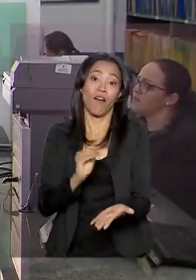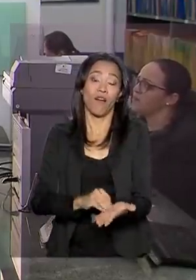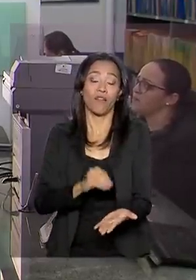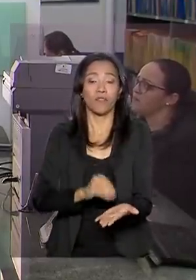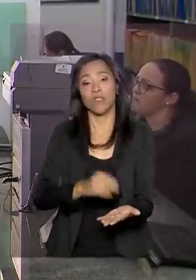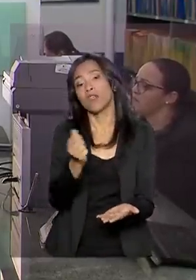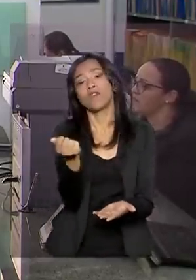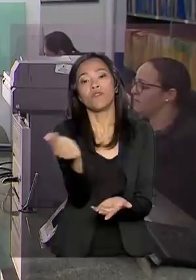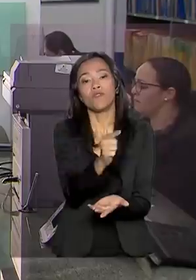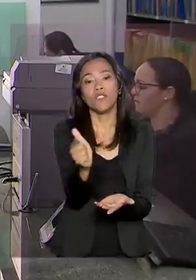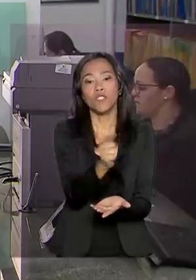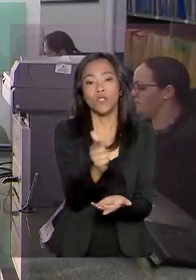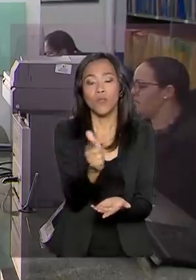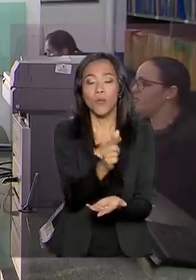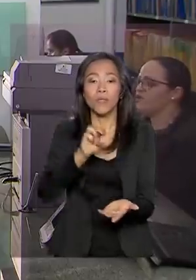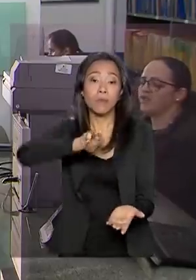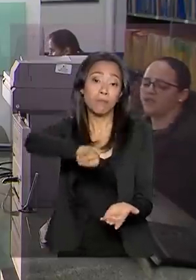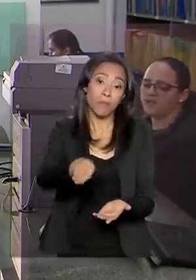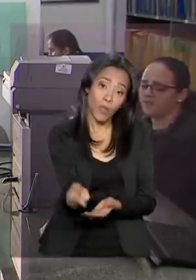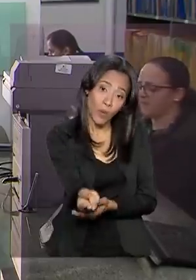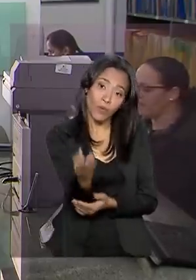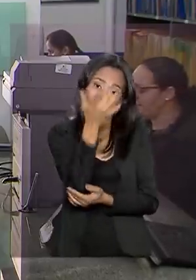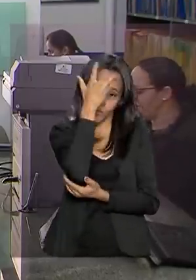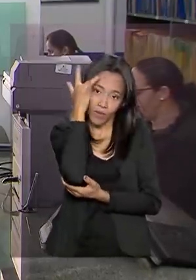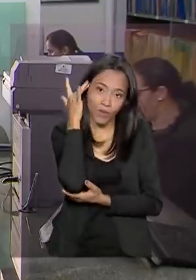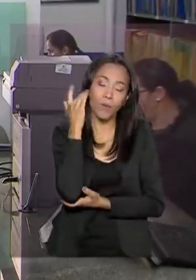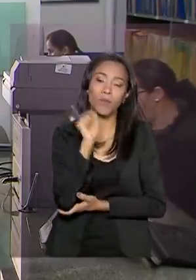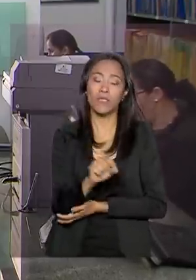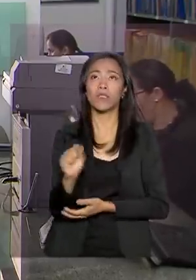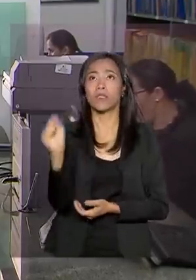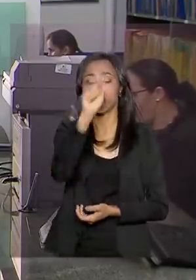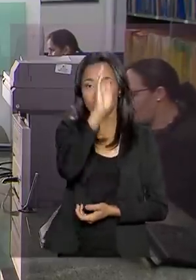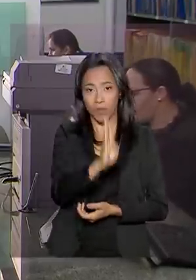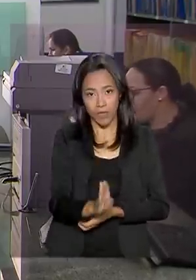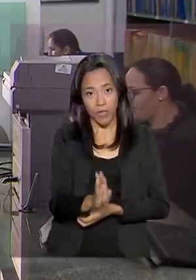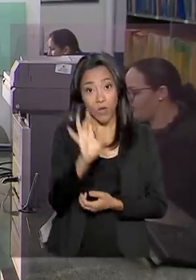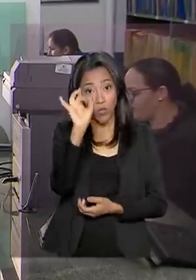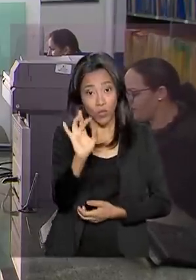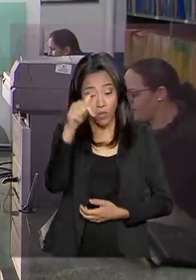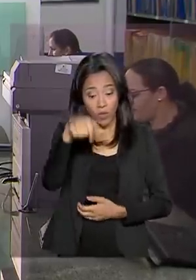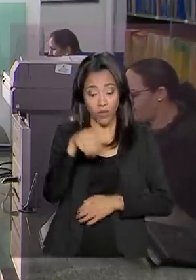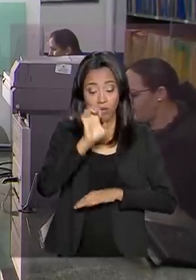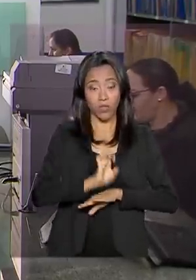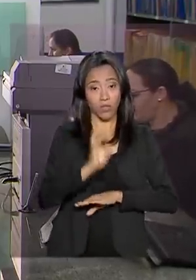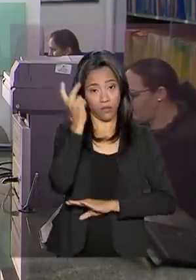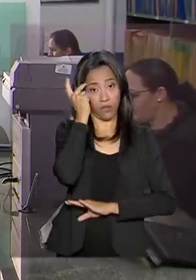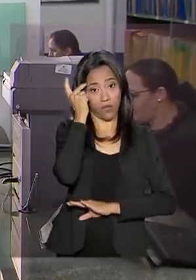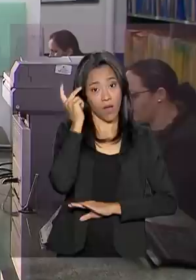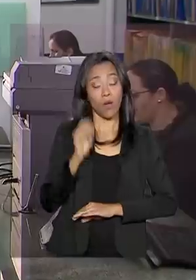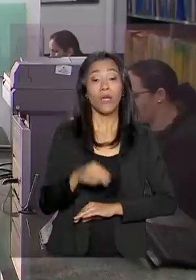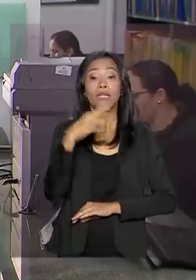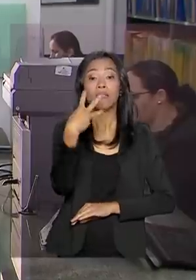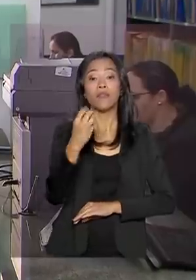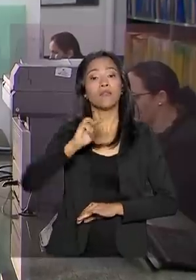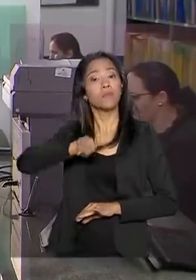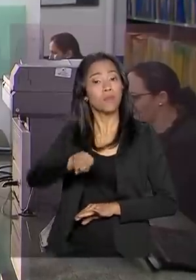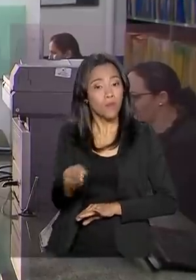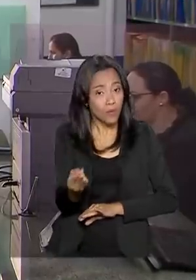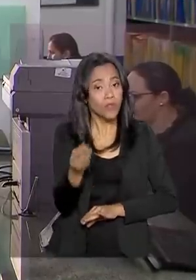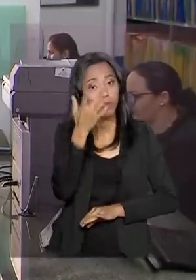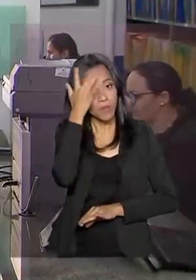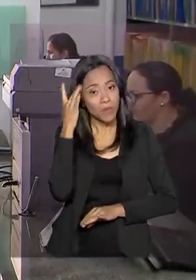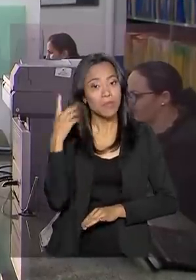22 milhões de pessoas em todo o Brasil. Somente aqui no estado de São Paulo, 3 milhões de pessoas